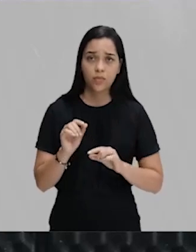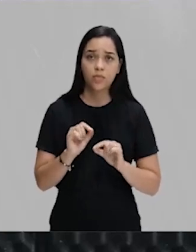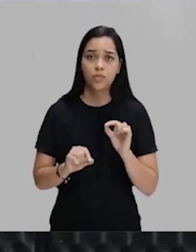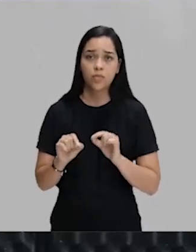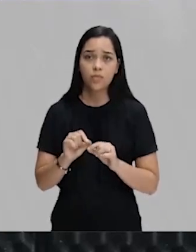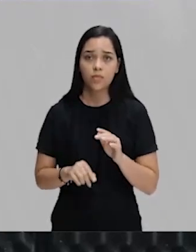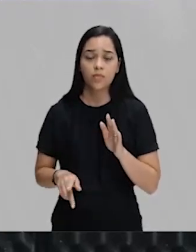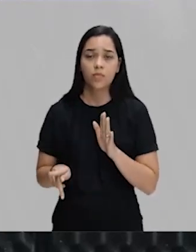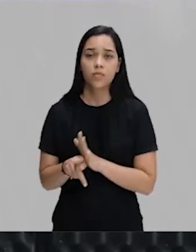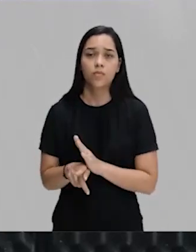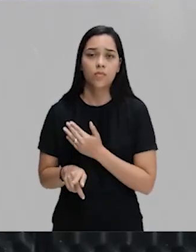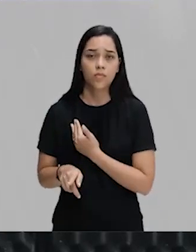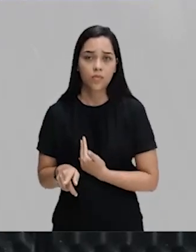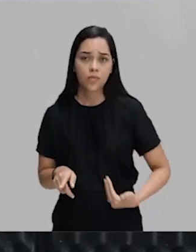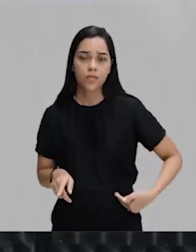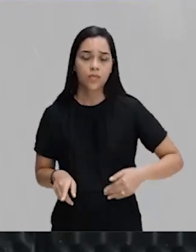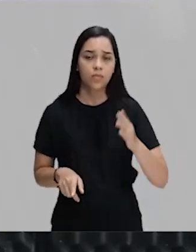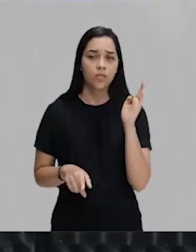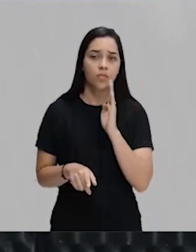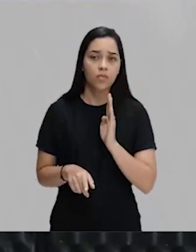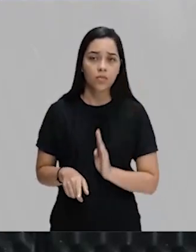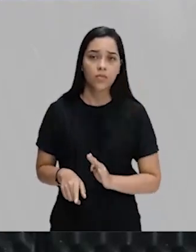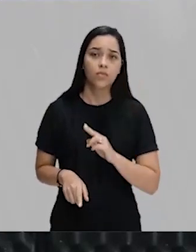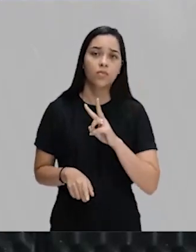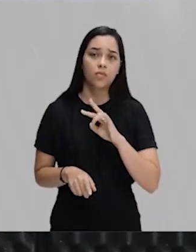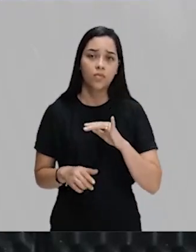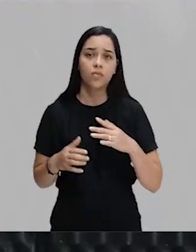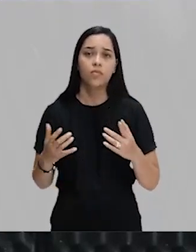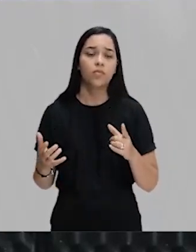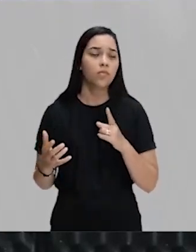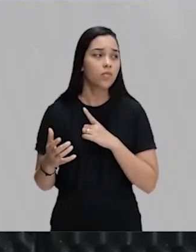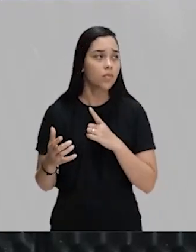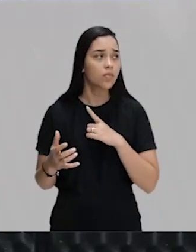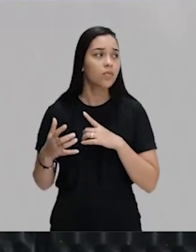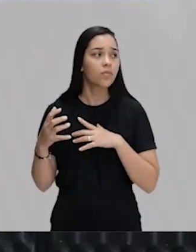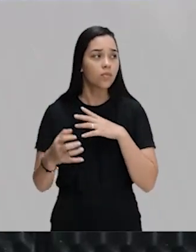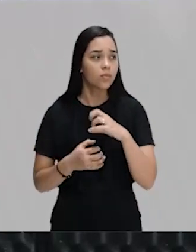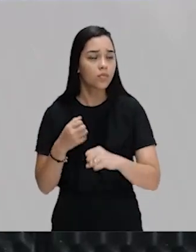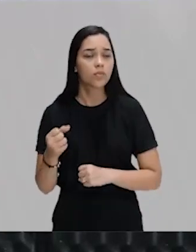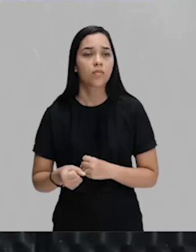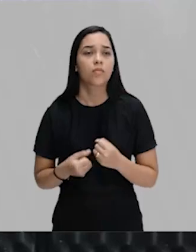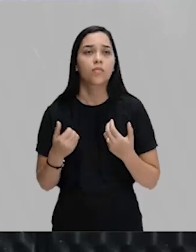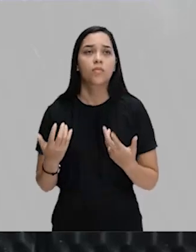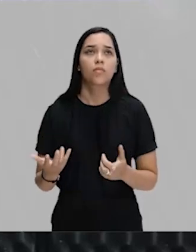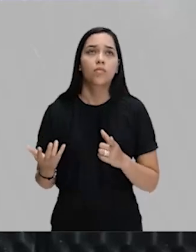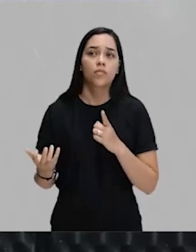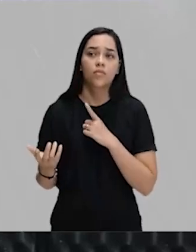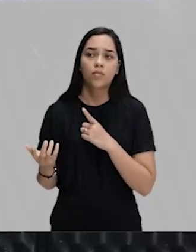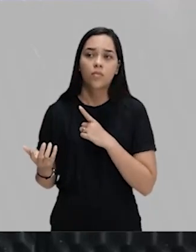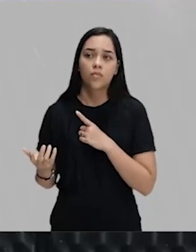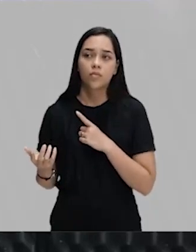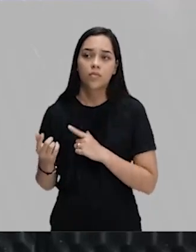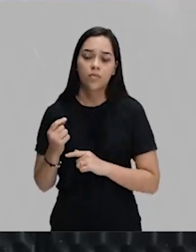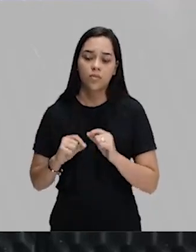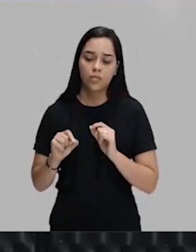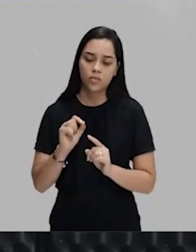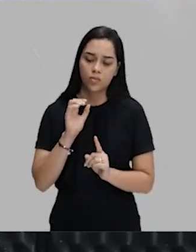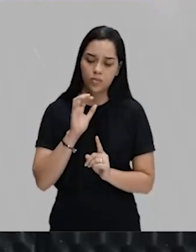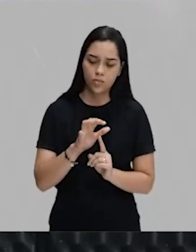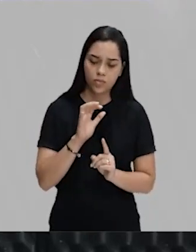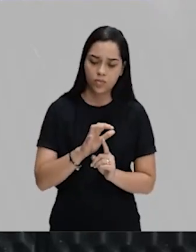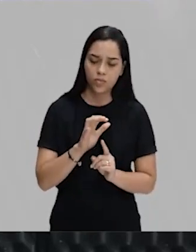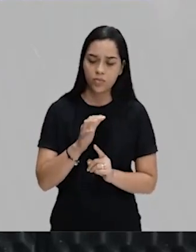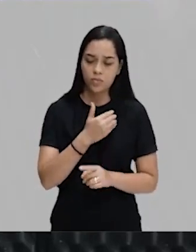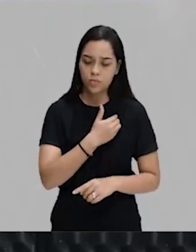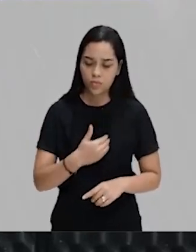o Estado brasileiro. E eles irão buscar, de certa forma, pressionar o